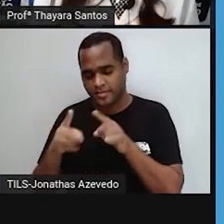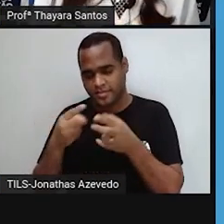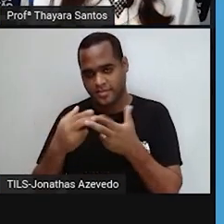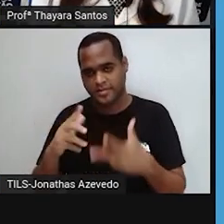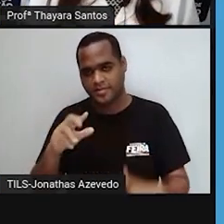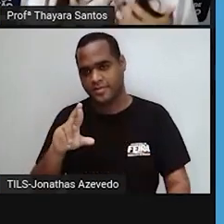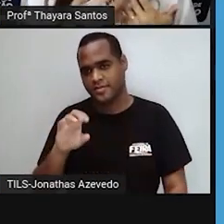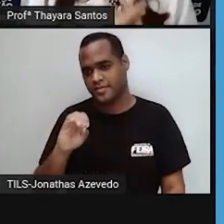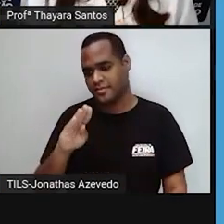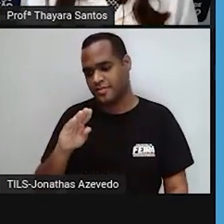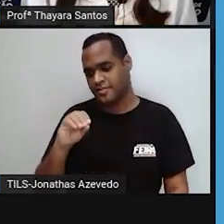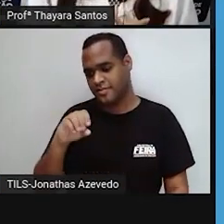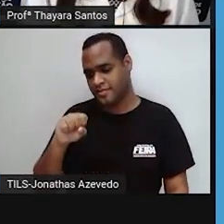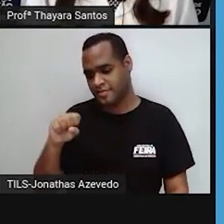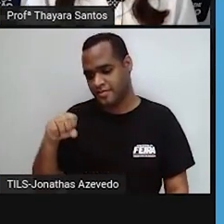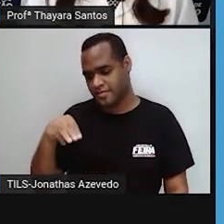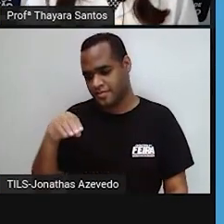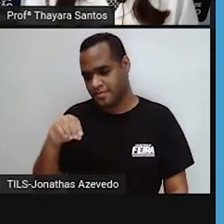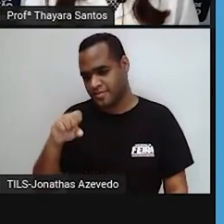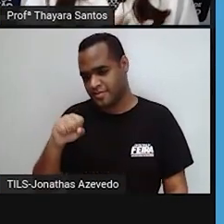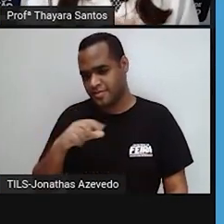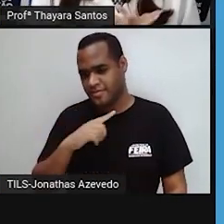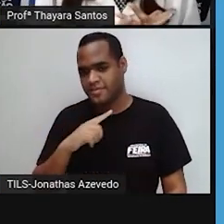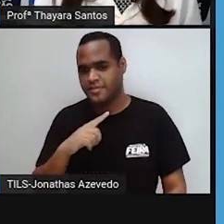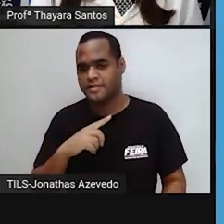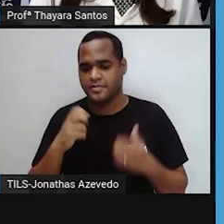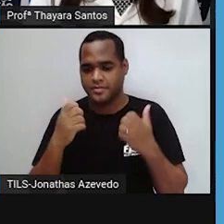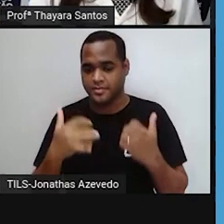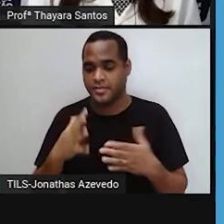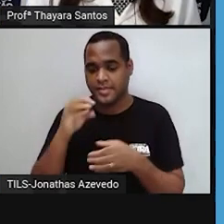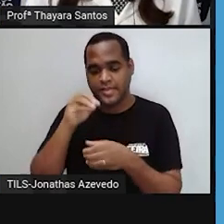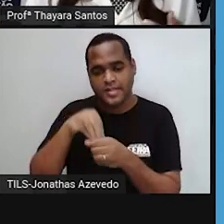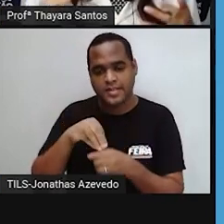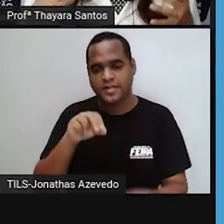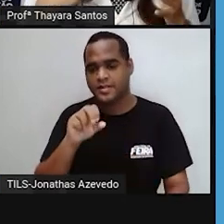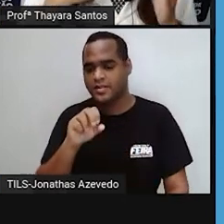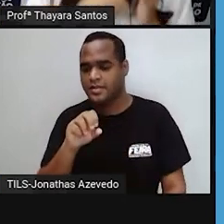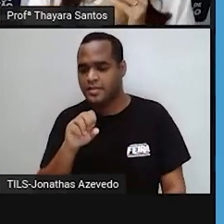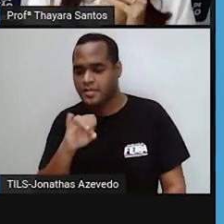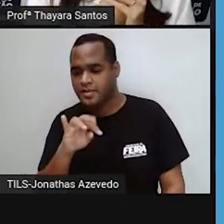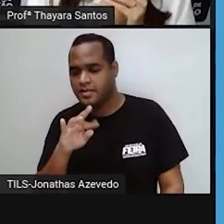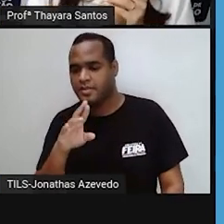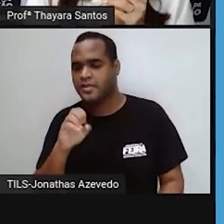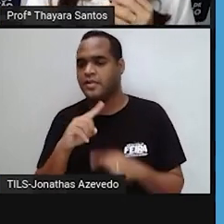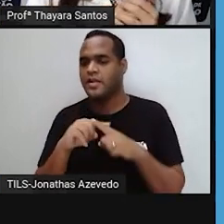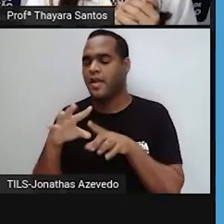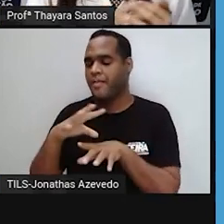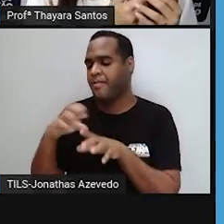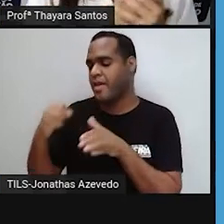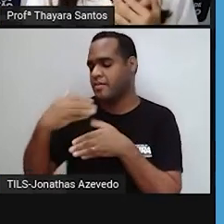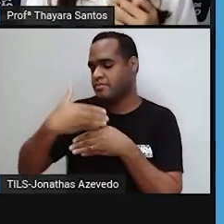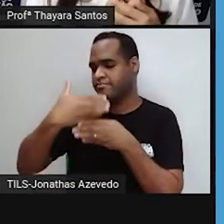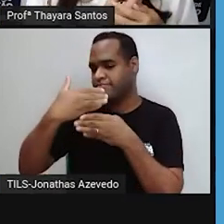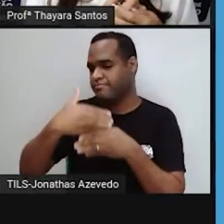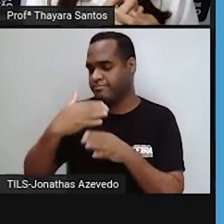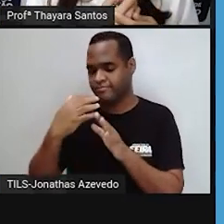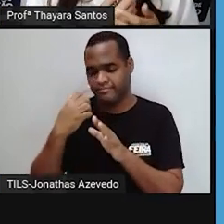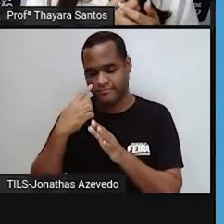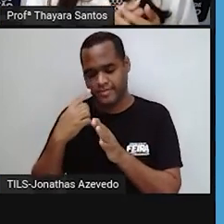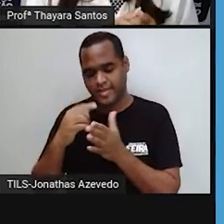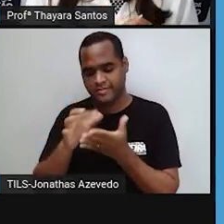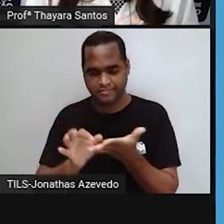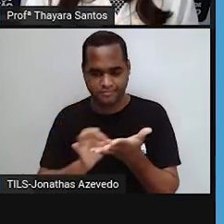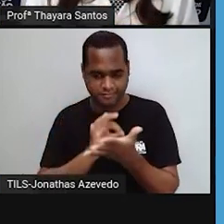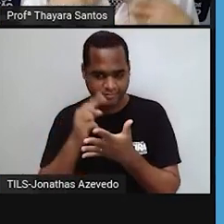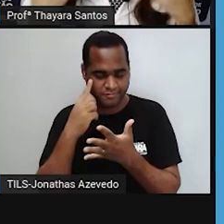ribalsomo que está lá, porque a gente já viu que a função do ribalsomo é síntese de proteína. Então, ele se adere na parede desse retículo